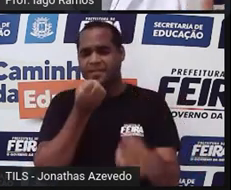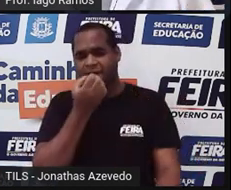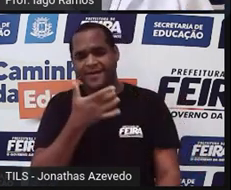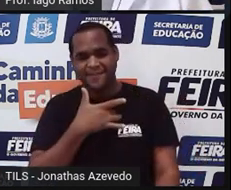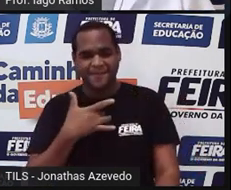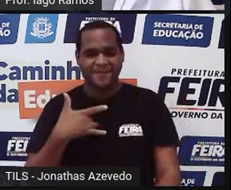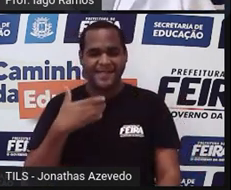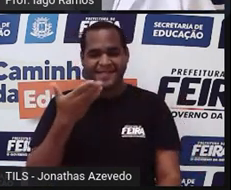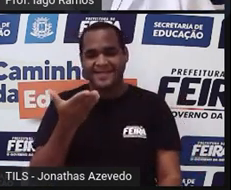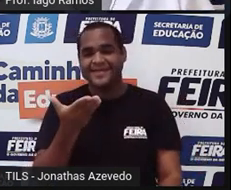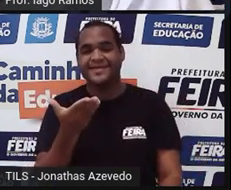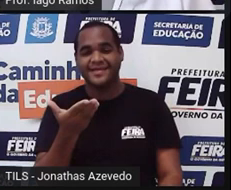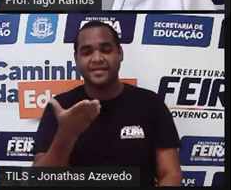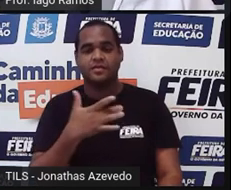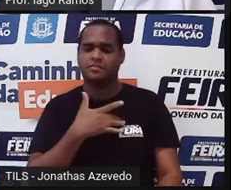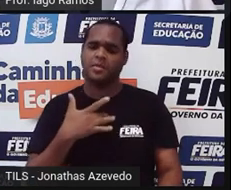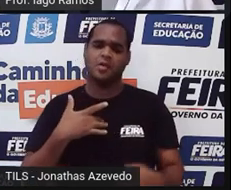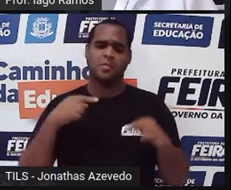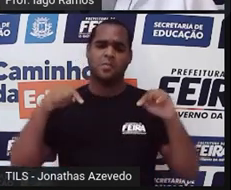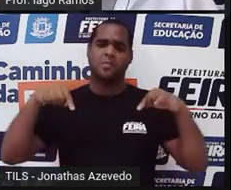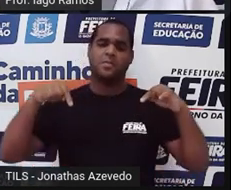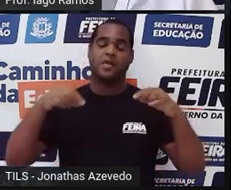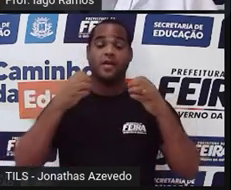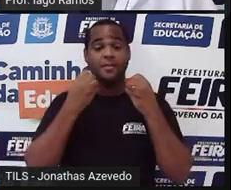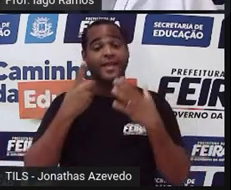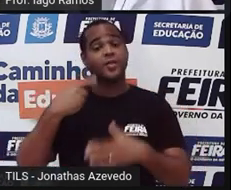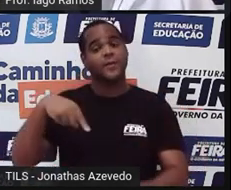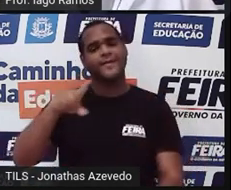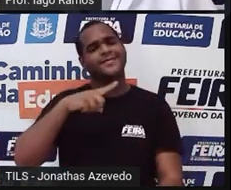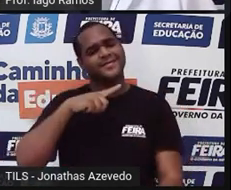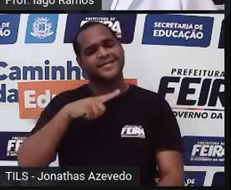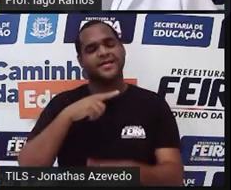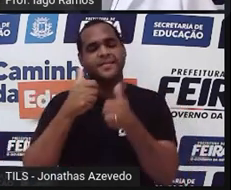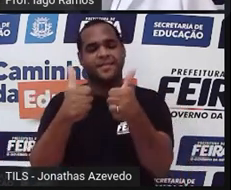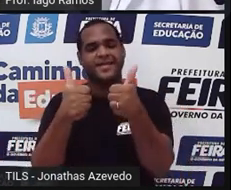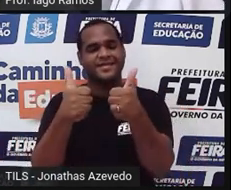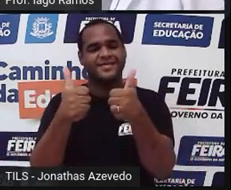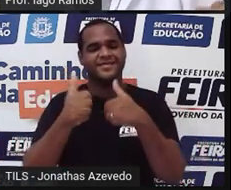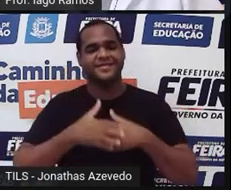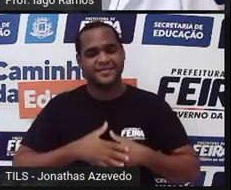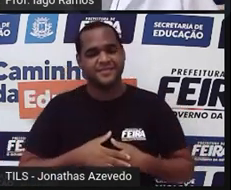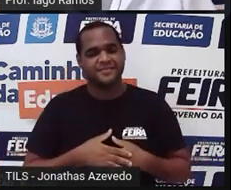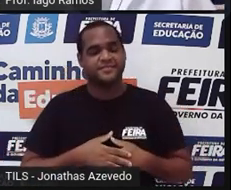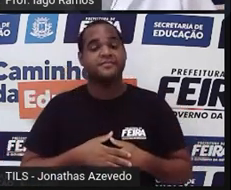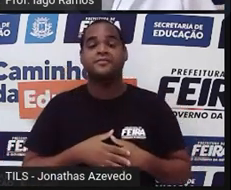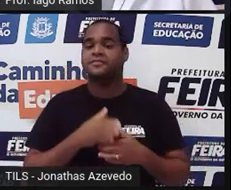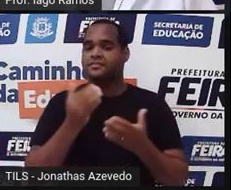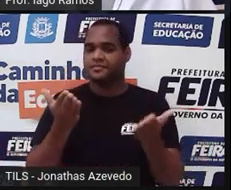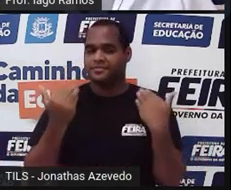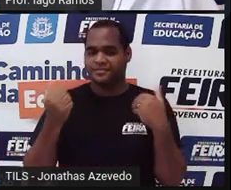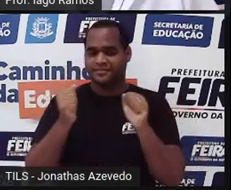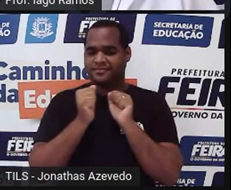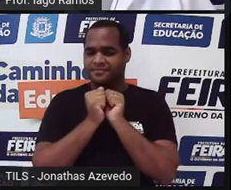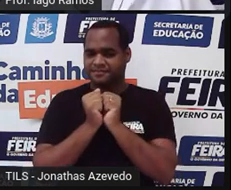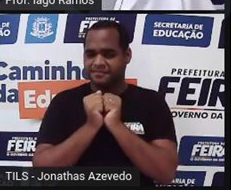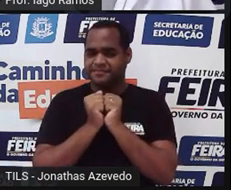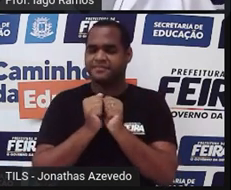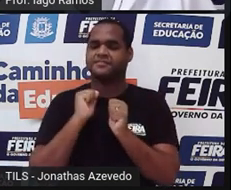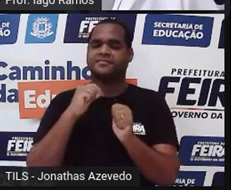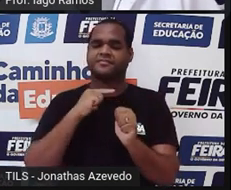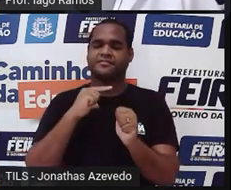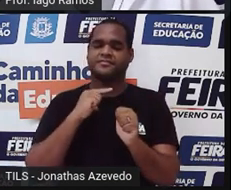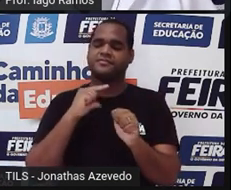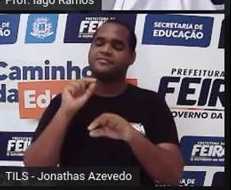vocês do outro lado? Tudo bem comigo aqui? Tudo bem conosco aqui? Tá bom? Vamos juntos, mais uma